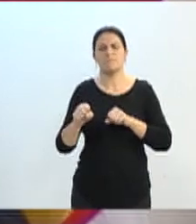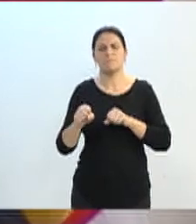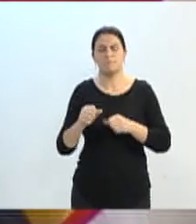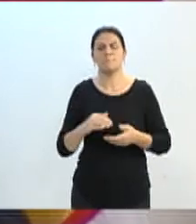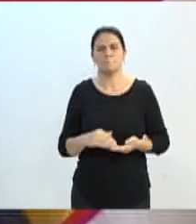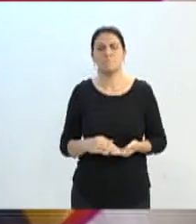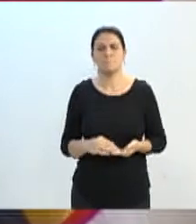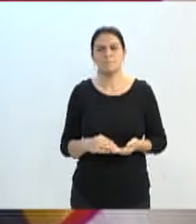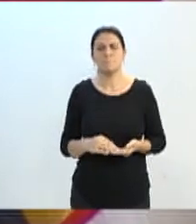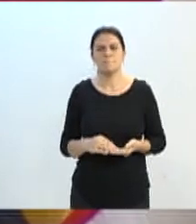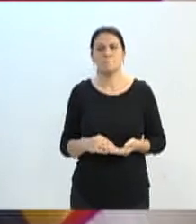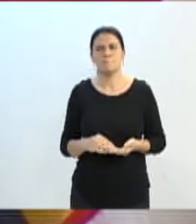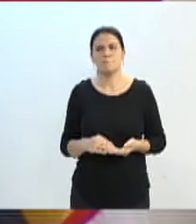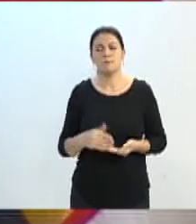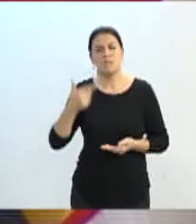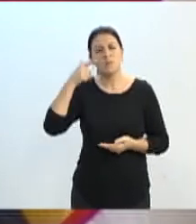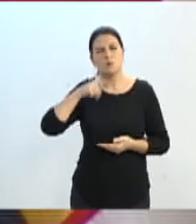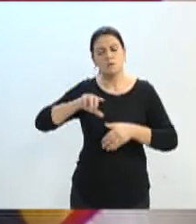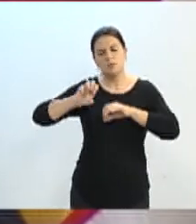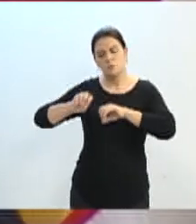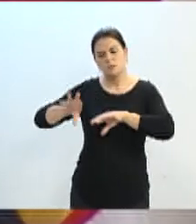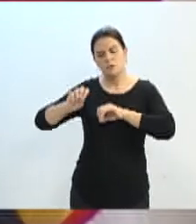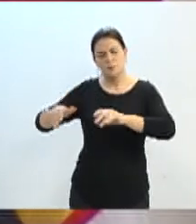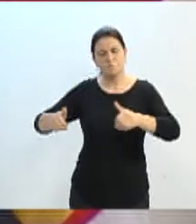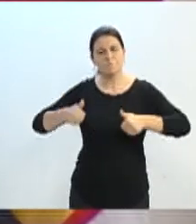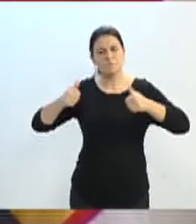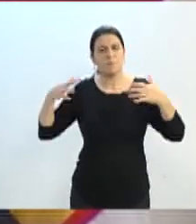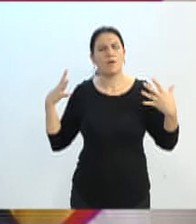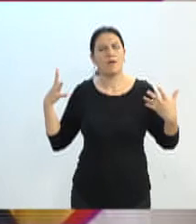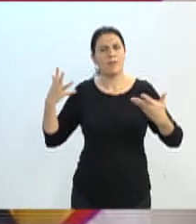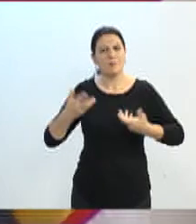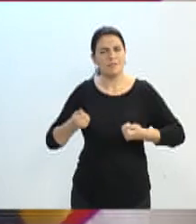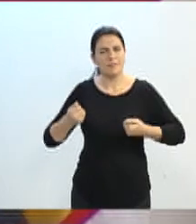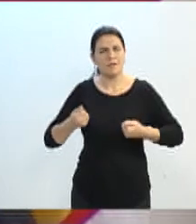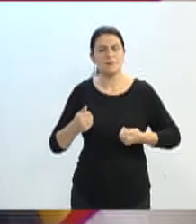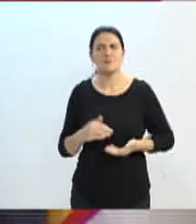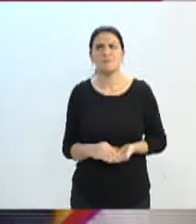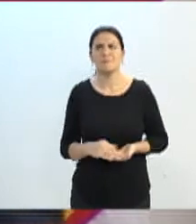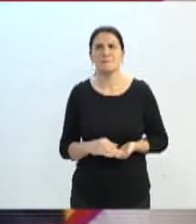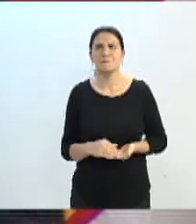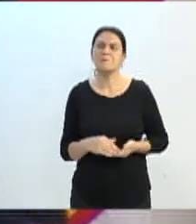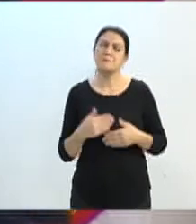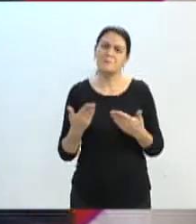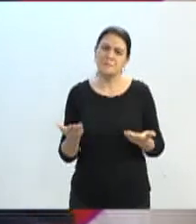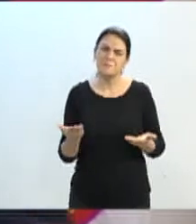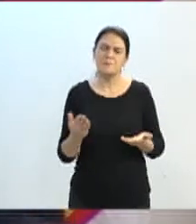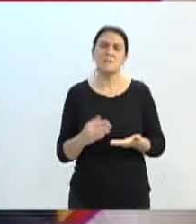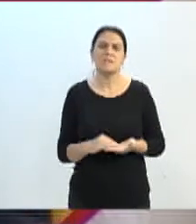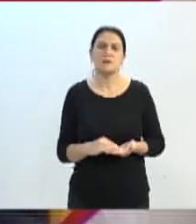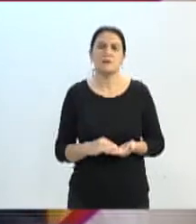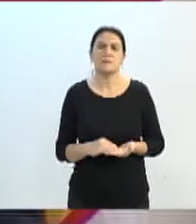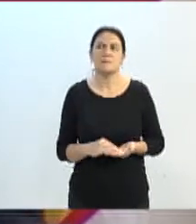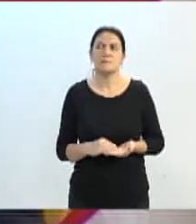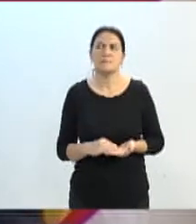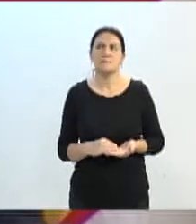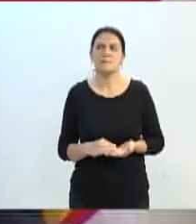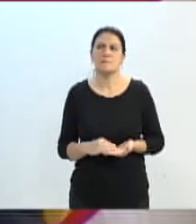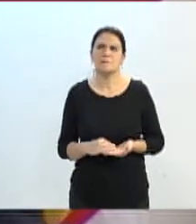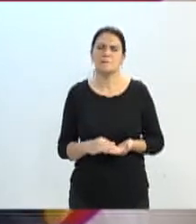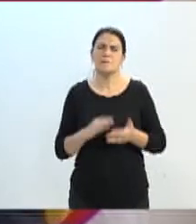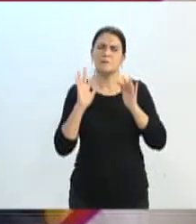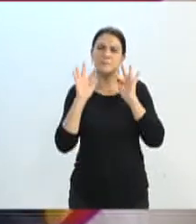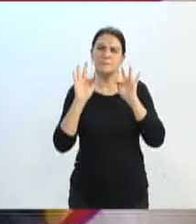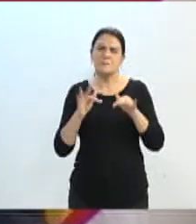dar uma boa formação para os nossos estudantes, para os nossos alunos. Então, seria isso. A nossa mensagem é curta.